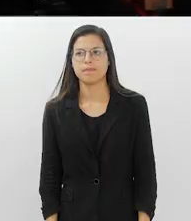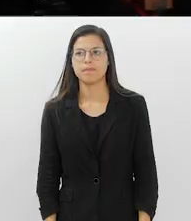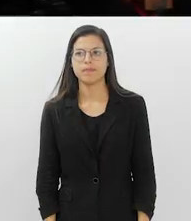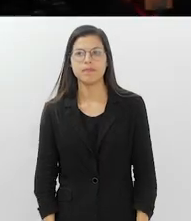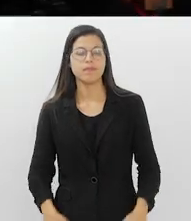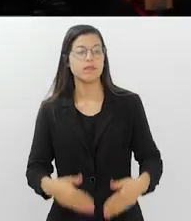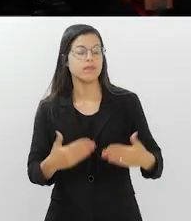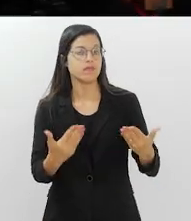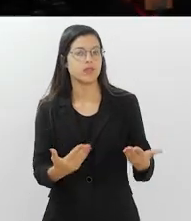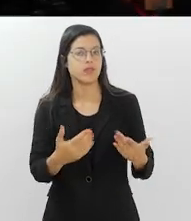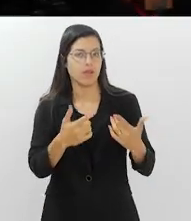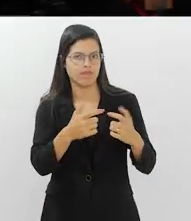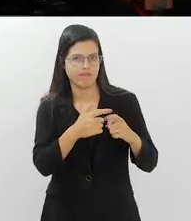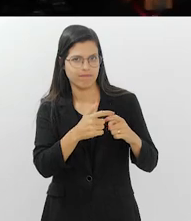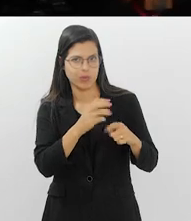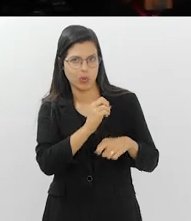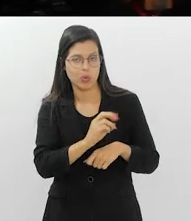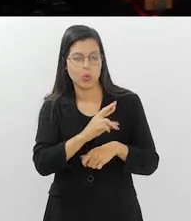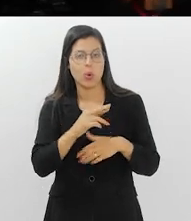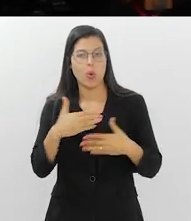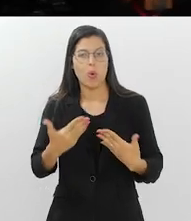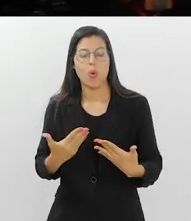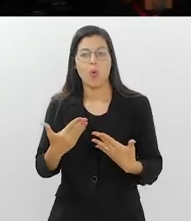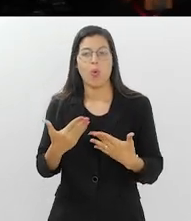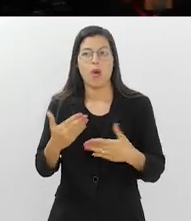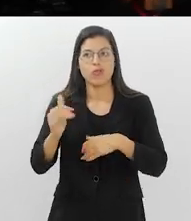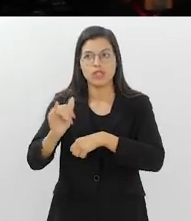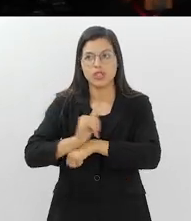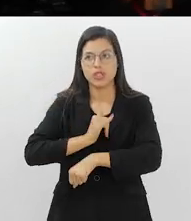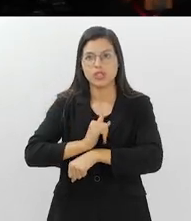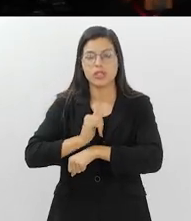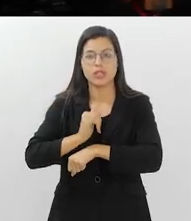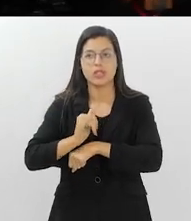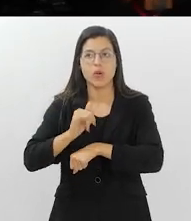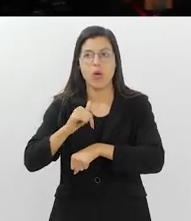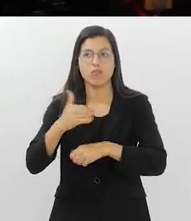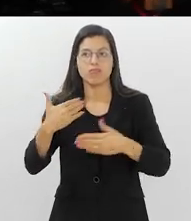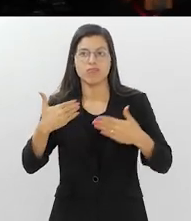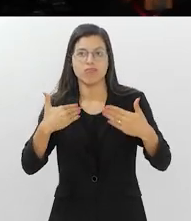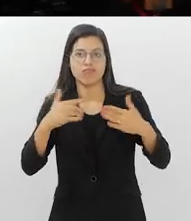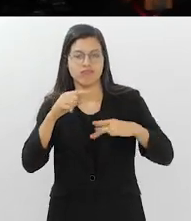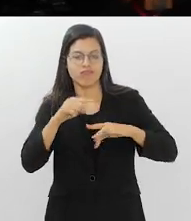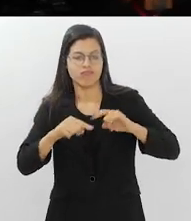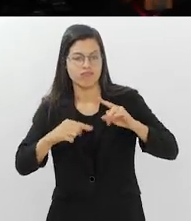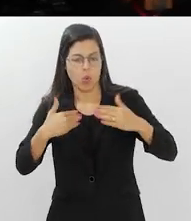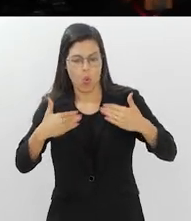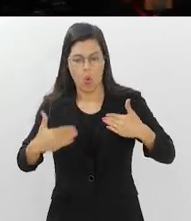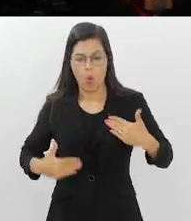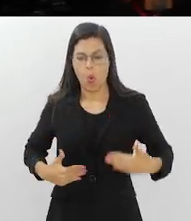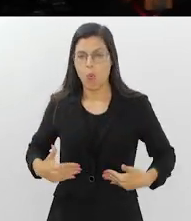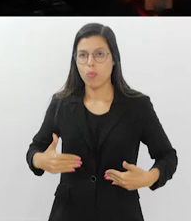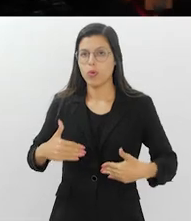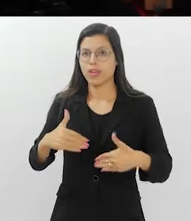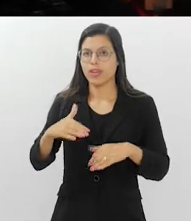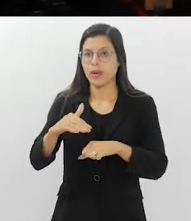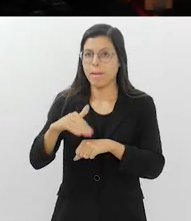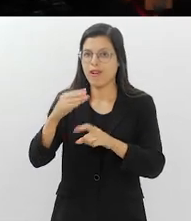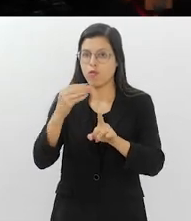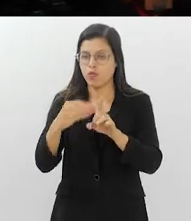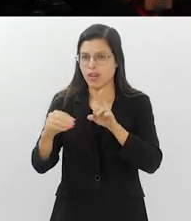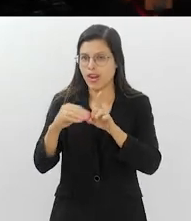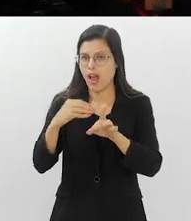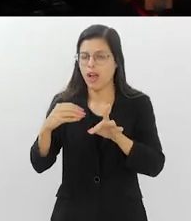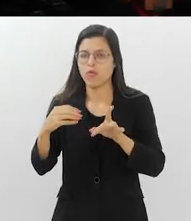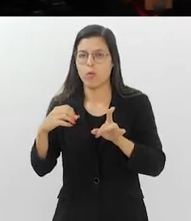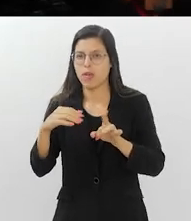Rafael, quais são os principais mecanismos fisiológicos que tornam os idosos mais suscetíveis aos impactos dessas